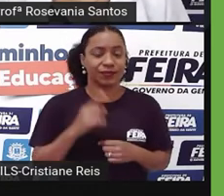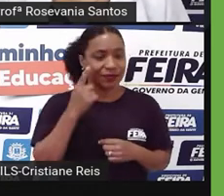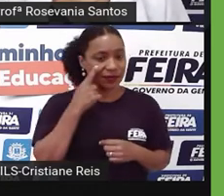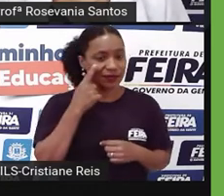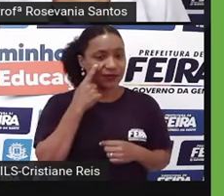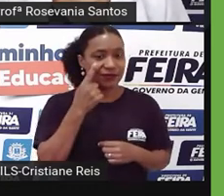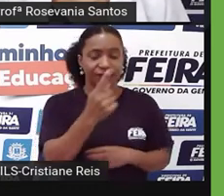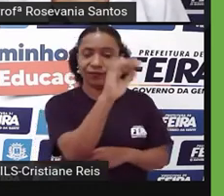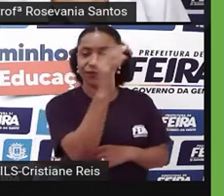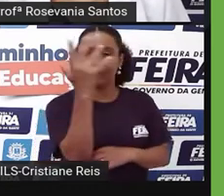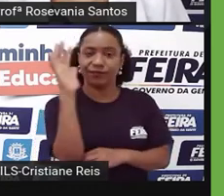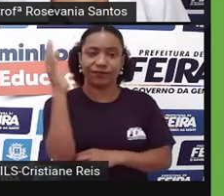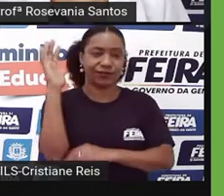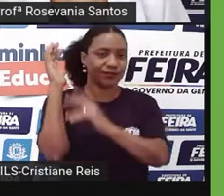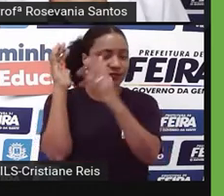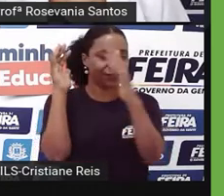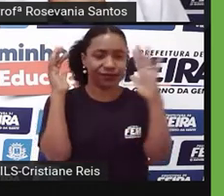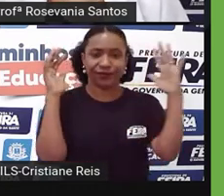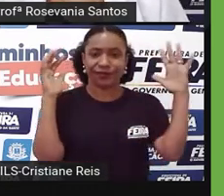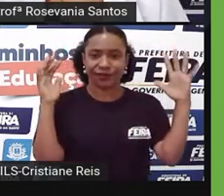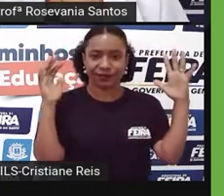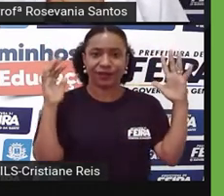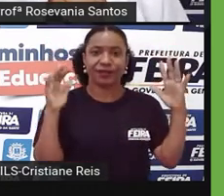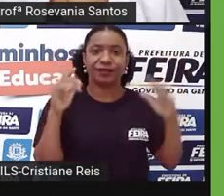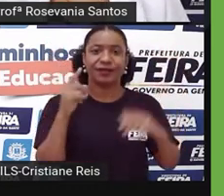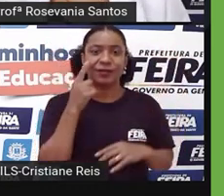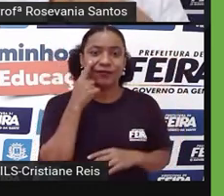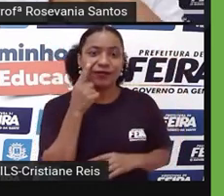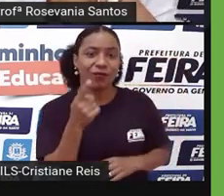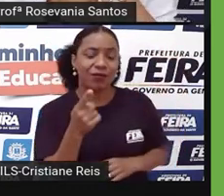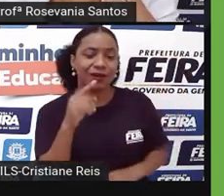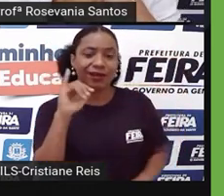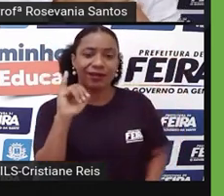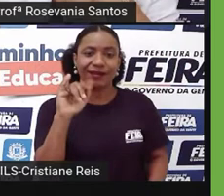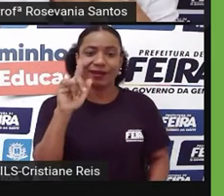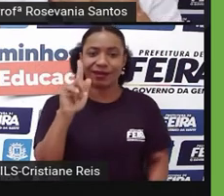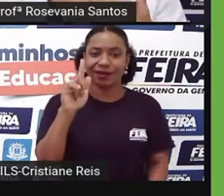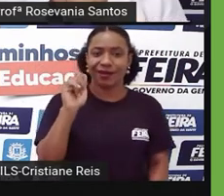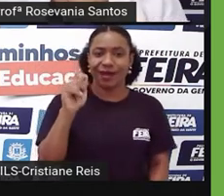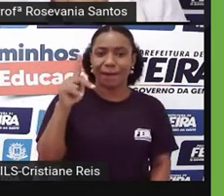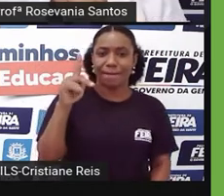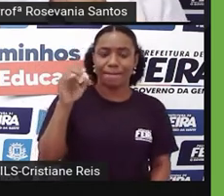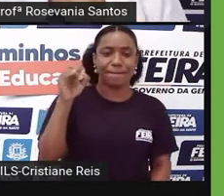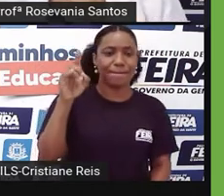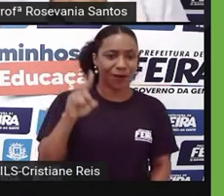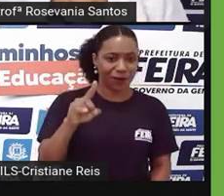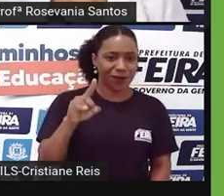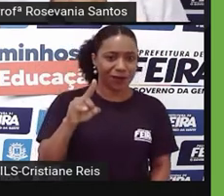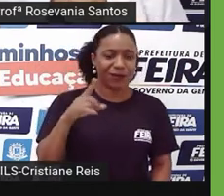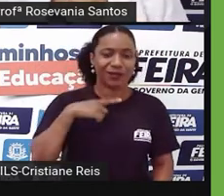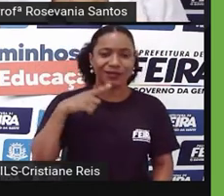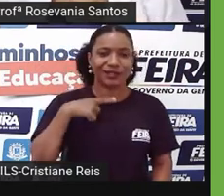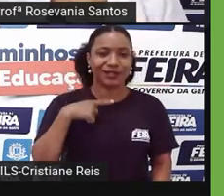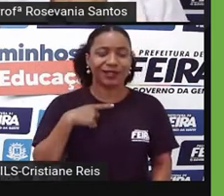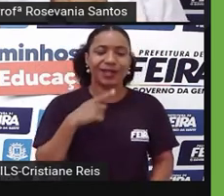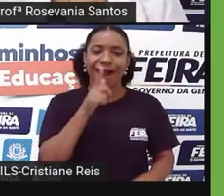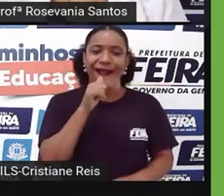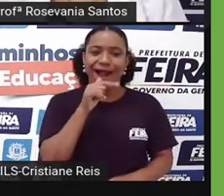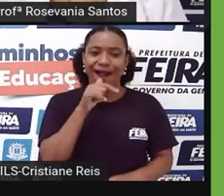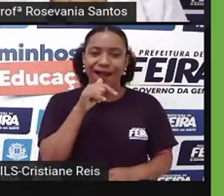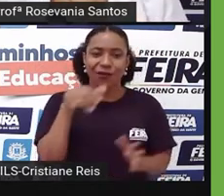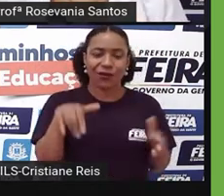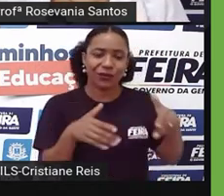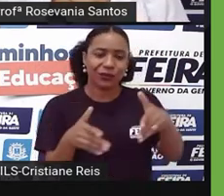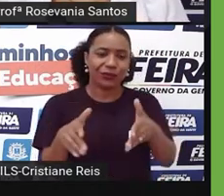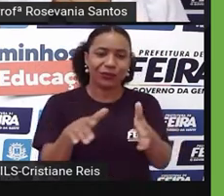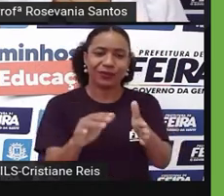essa mata que fica, né, sempre inundada, ela está sempre, né, no nível das águas. É a área, né, que está sempre,